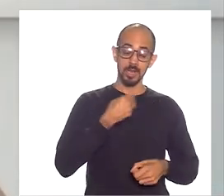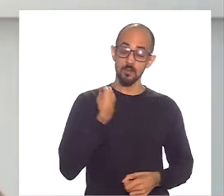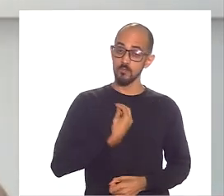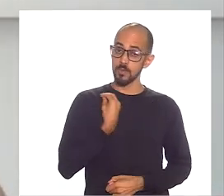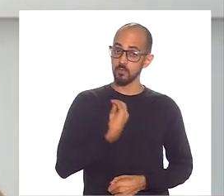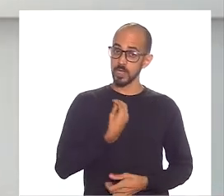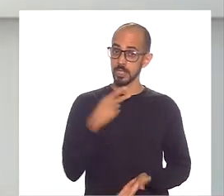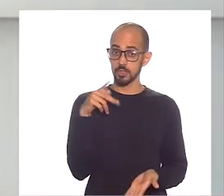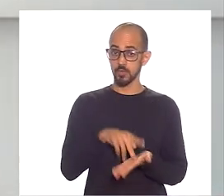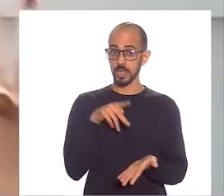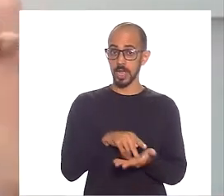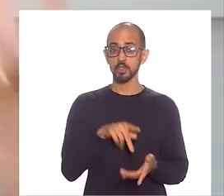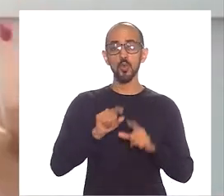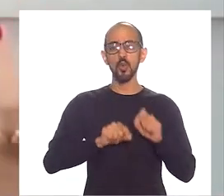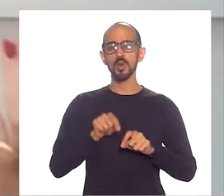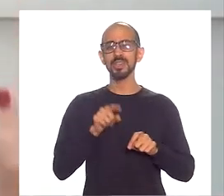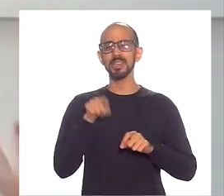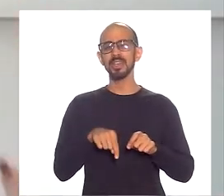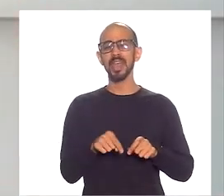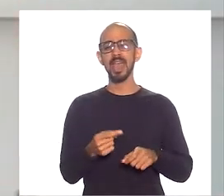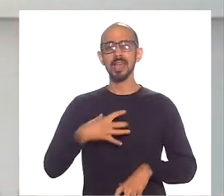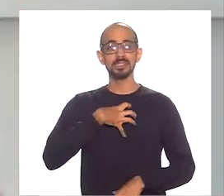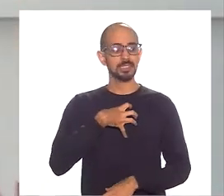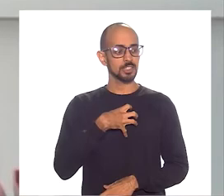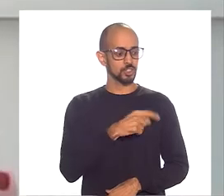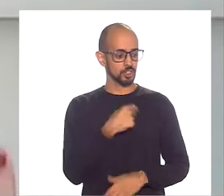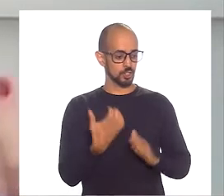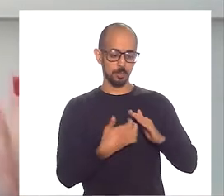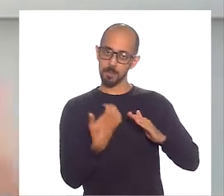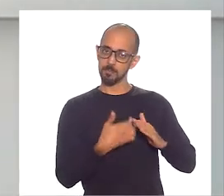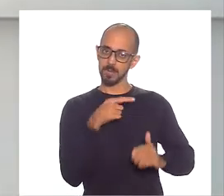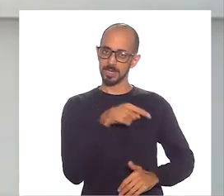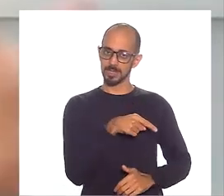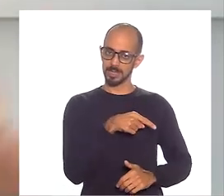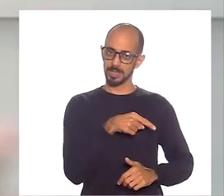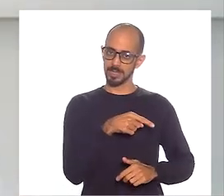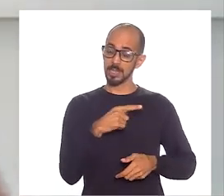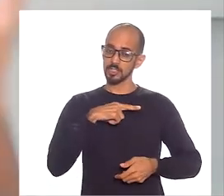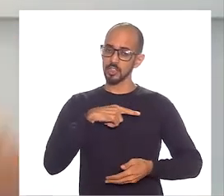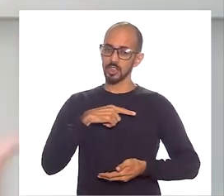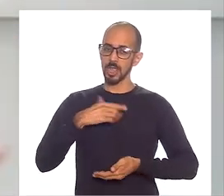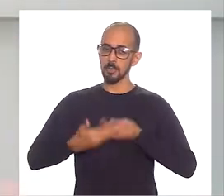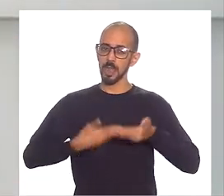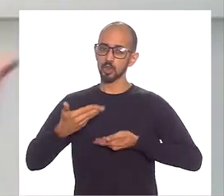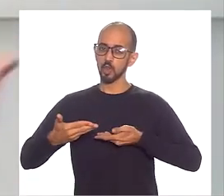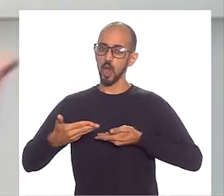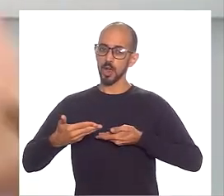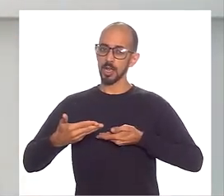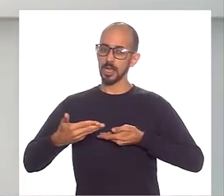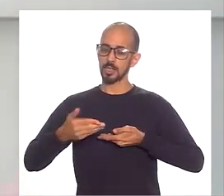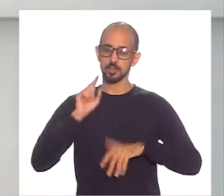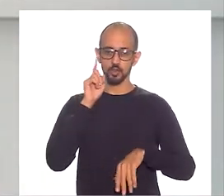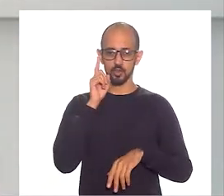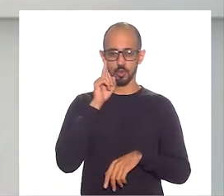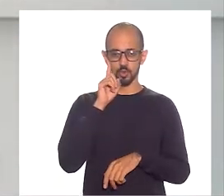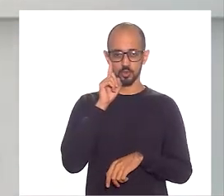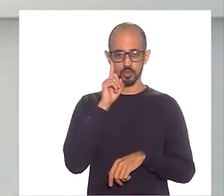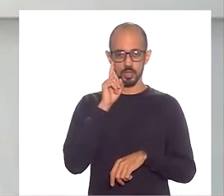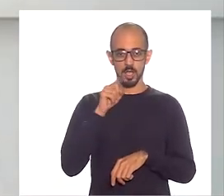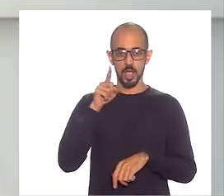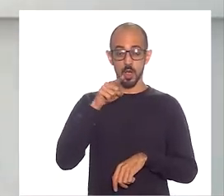viva efetivamente o que é estar dentro de uma grande empresa. E aí a gente tem uma troca de dia a dia.